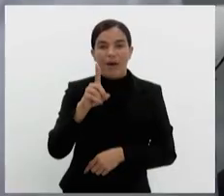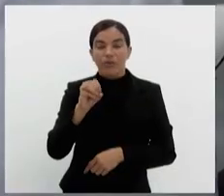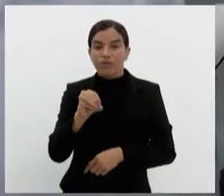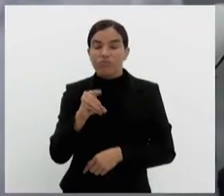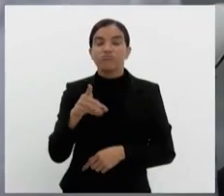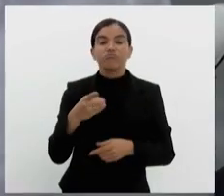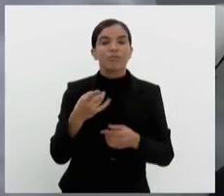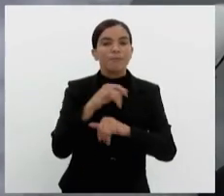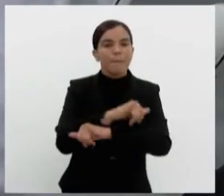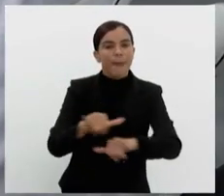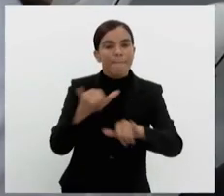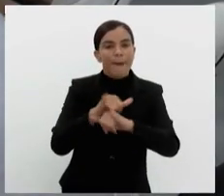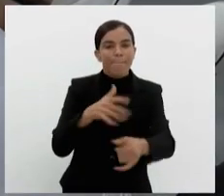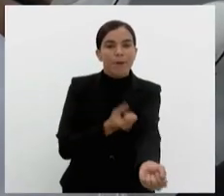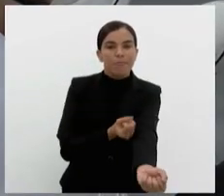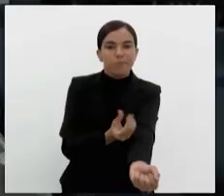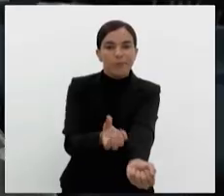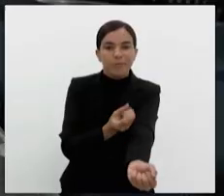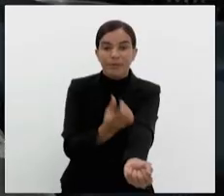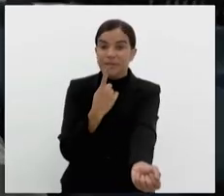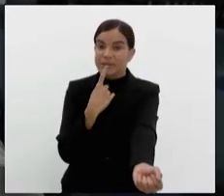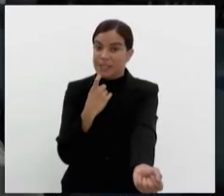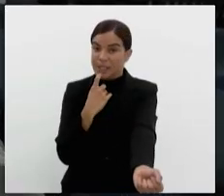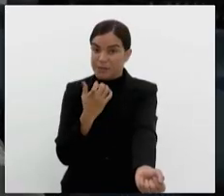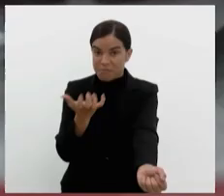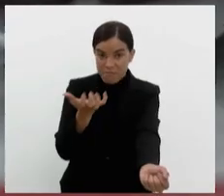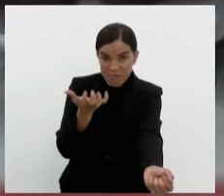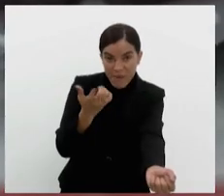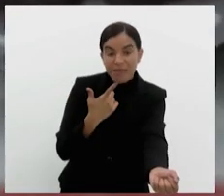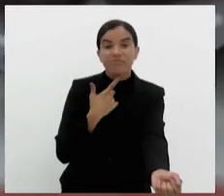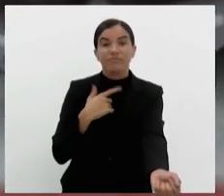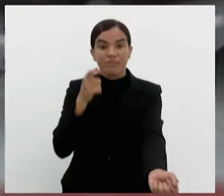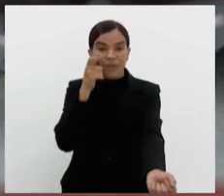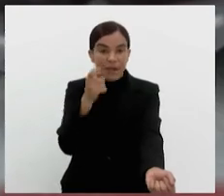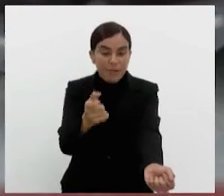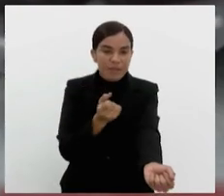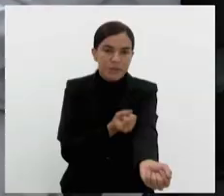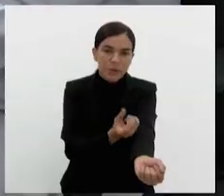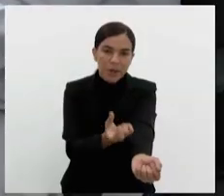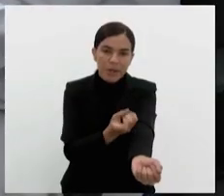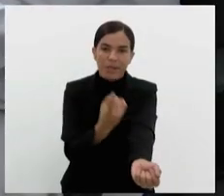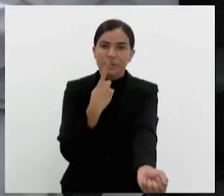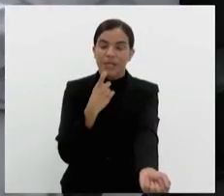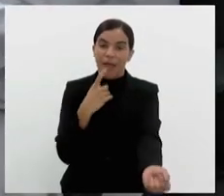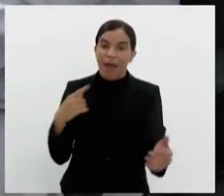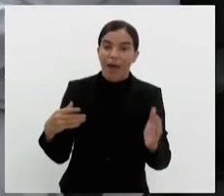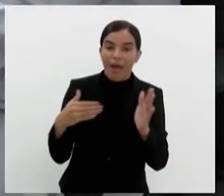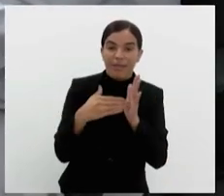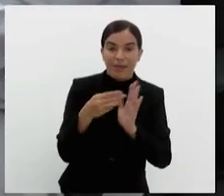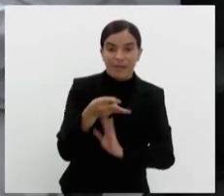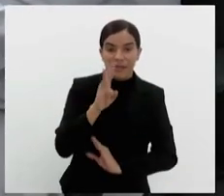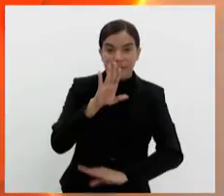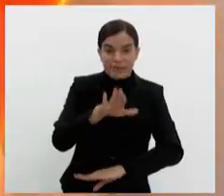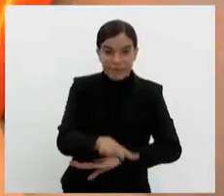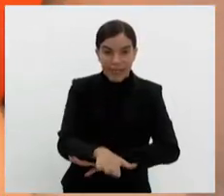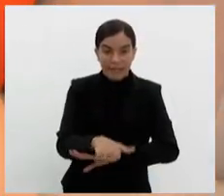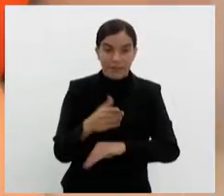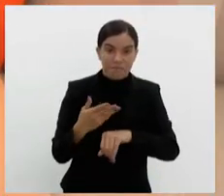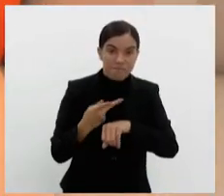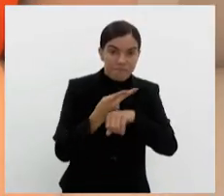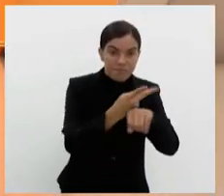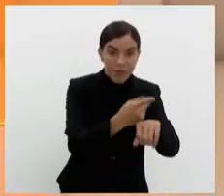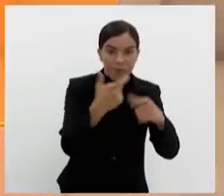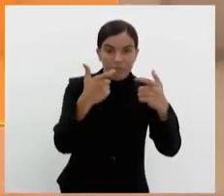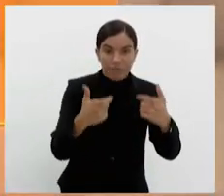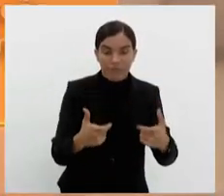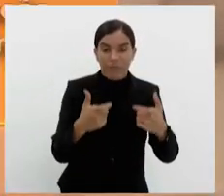realiza a campanha de doação de sangue. Quem quiser doar, pode ir à unidade até às 3 horas da tarde. Para realizar